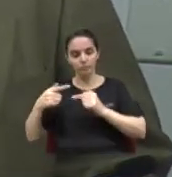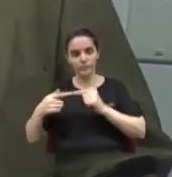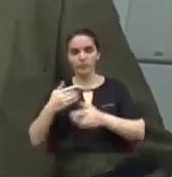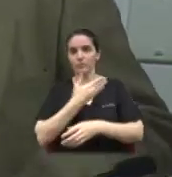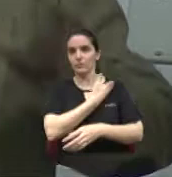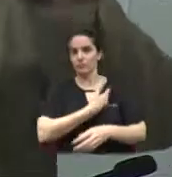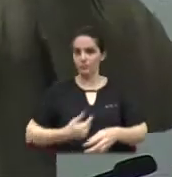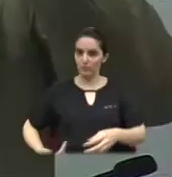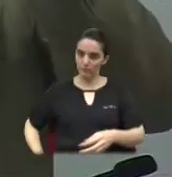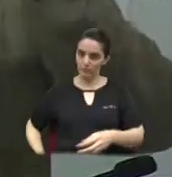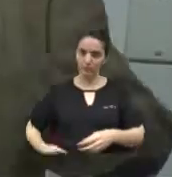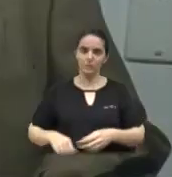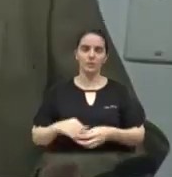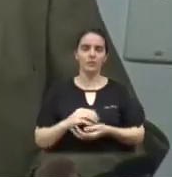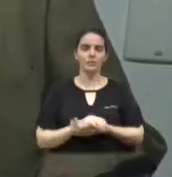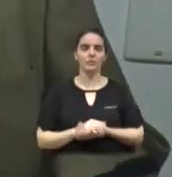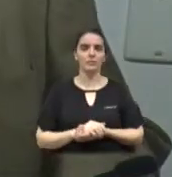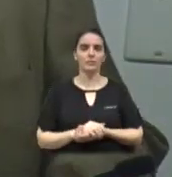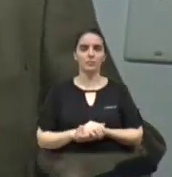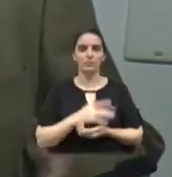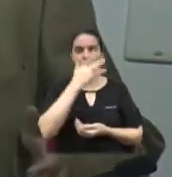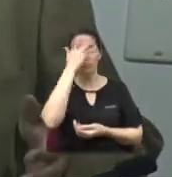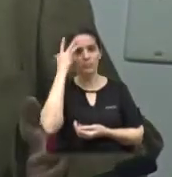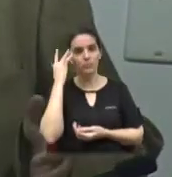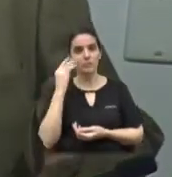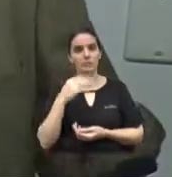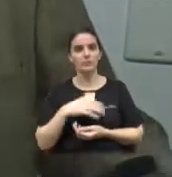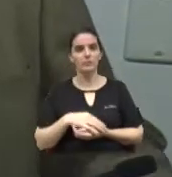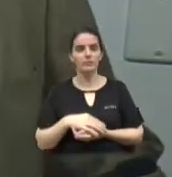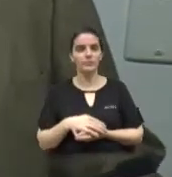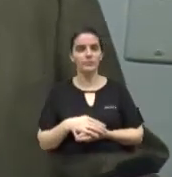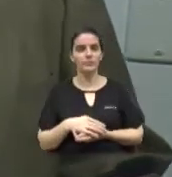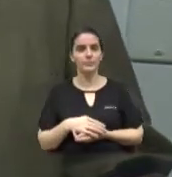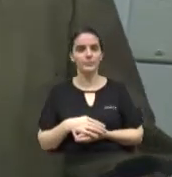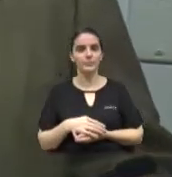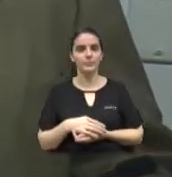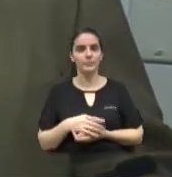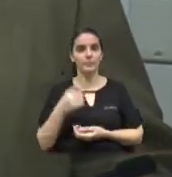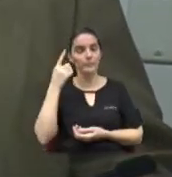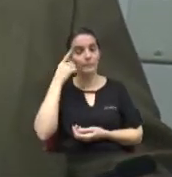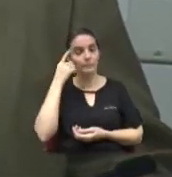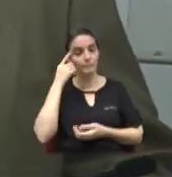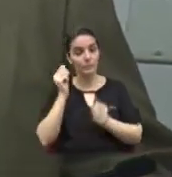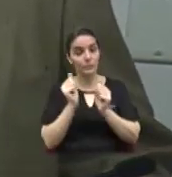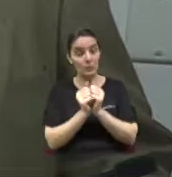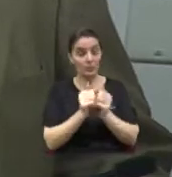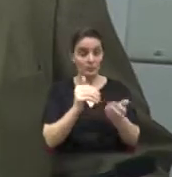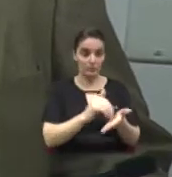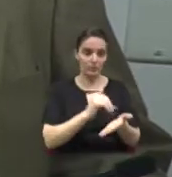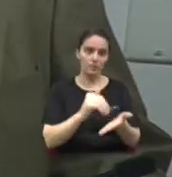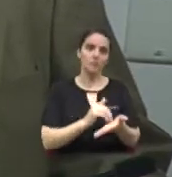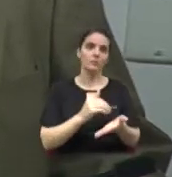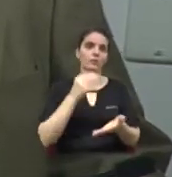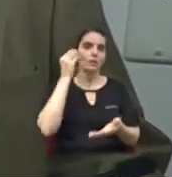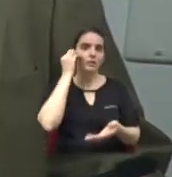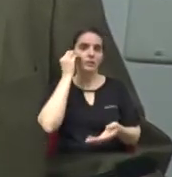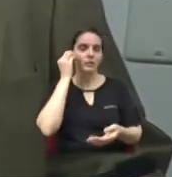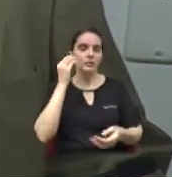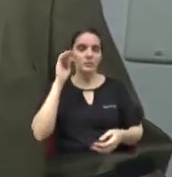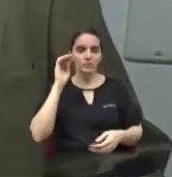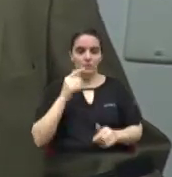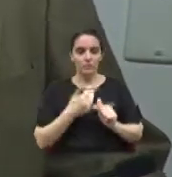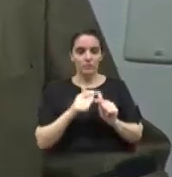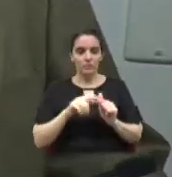inclusive, ele está vendo junto com o pessoal da secretaria para tentar resolver o caso de